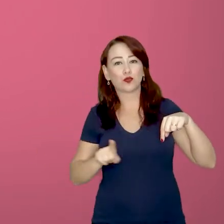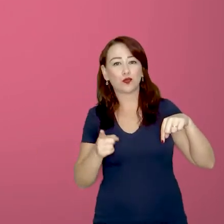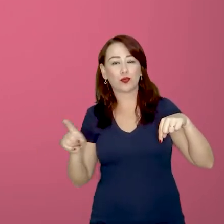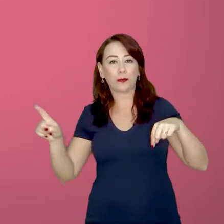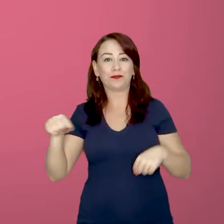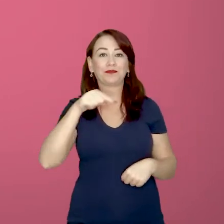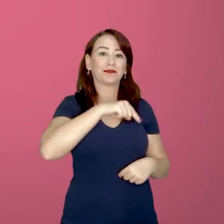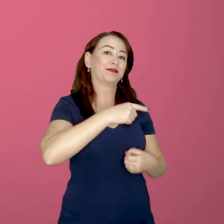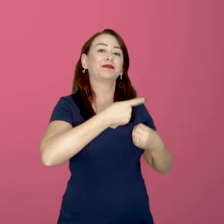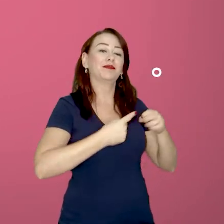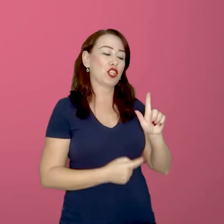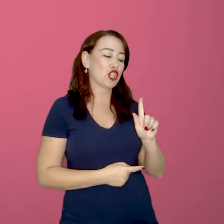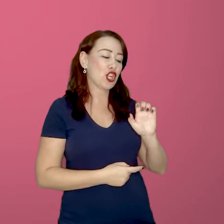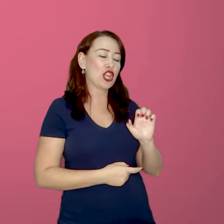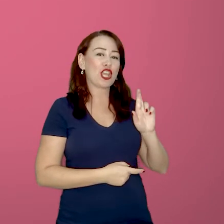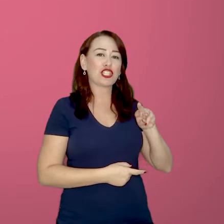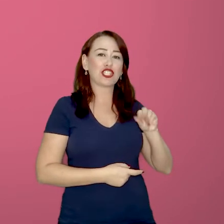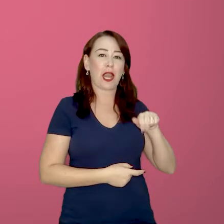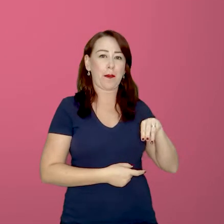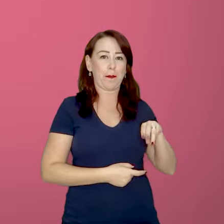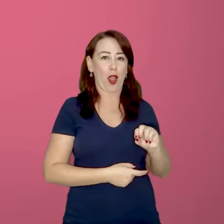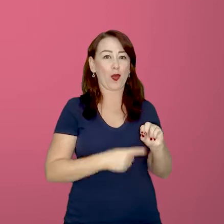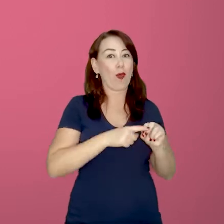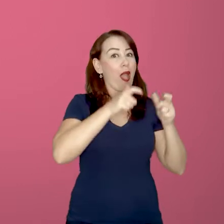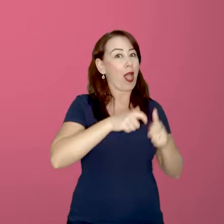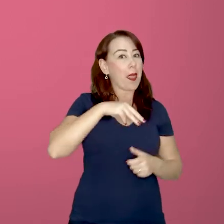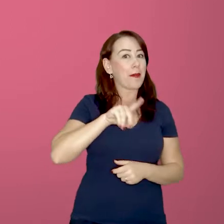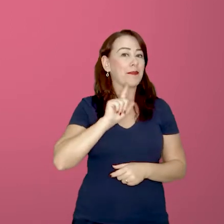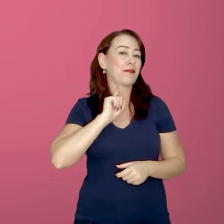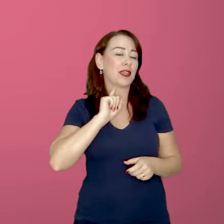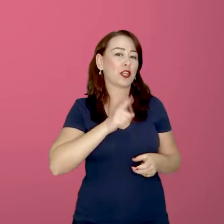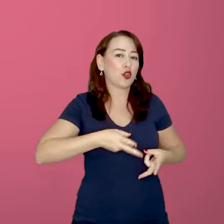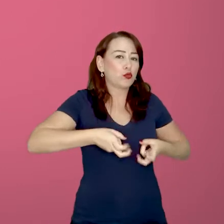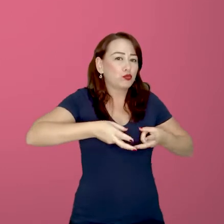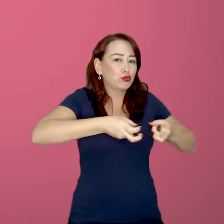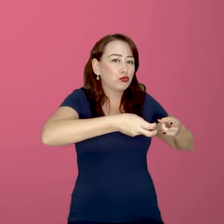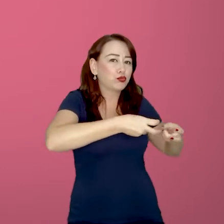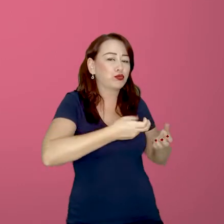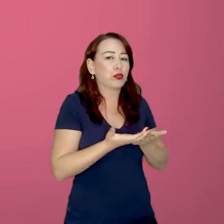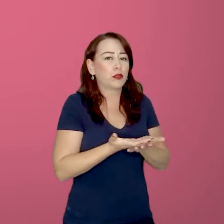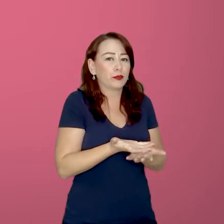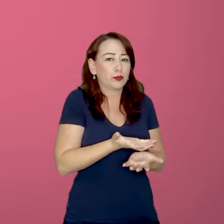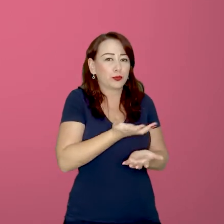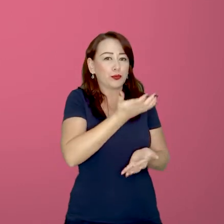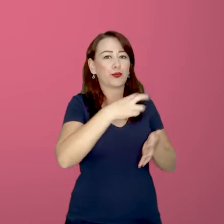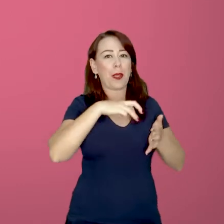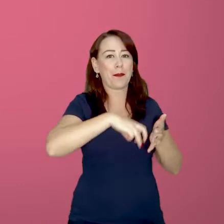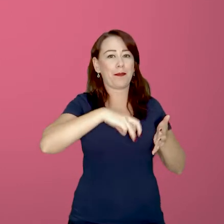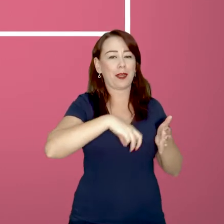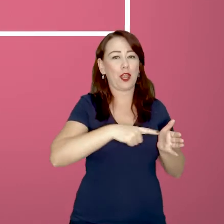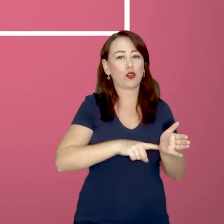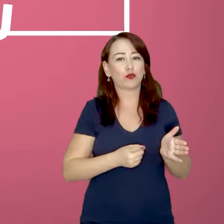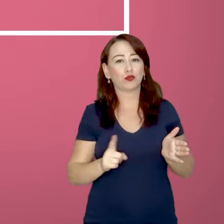Em Germano, Minas Gerais, nossa unidade industrial faz a extração e o beneficiamento do minério de ferro.